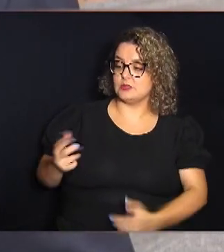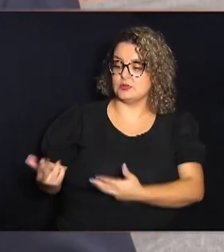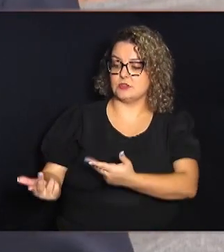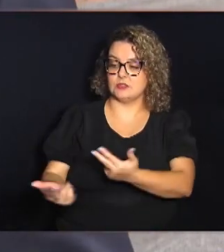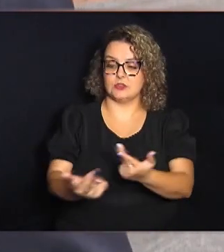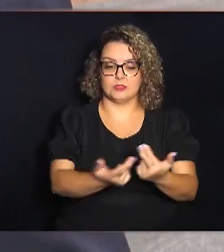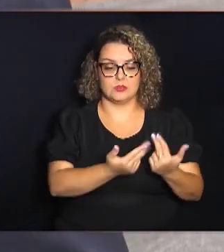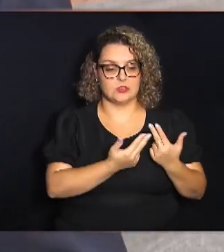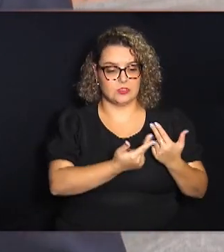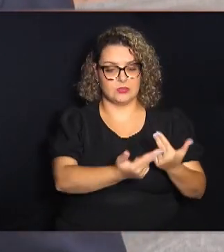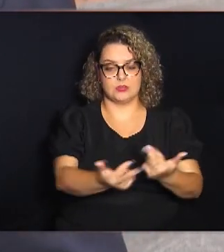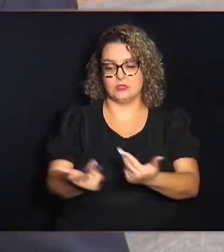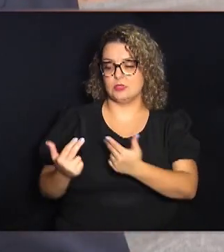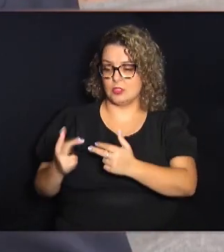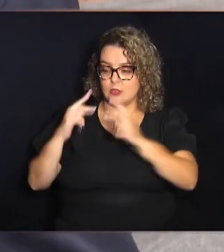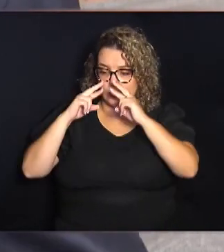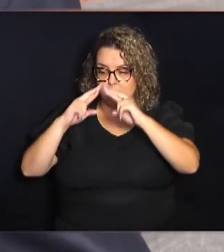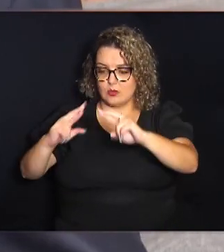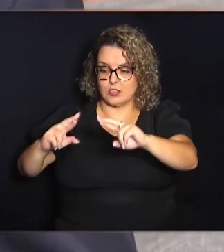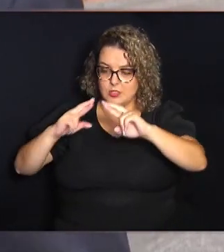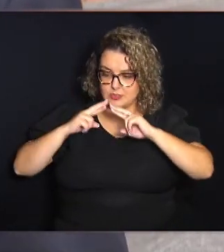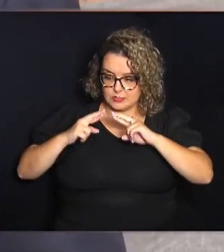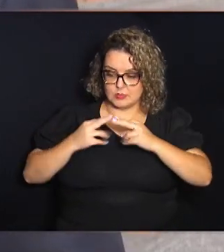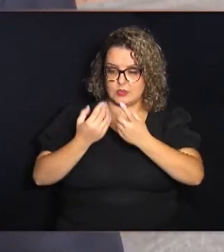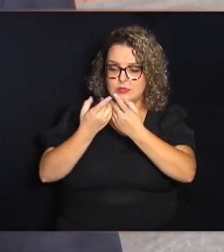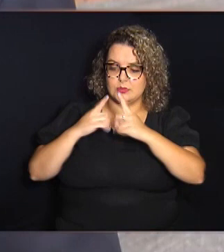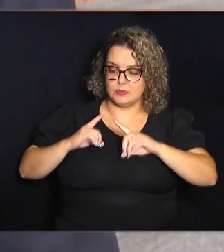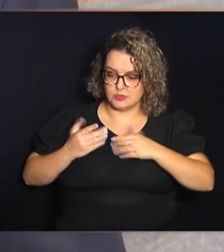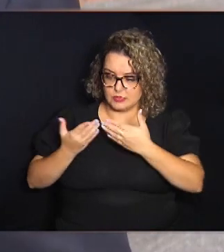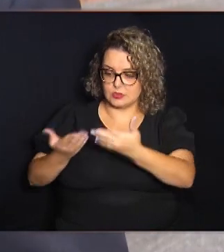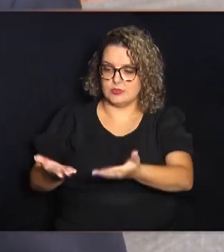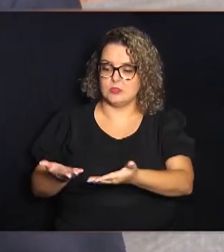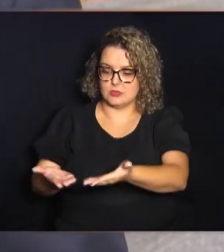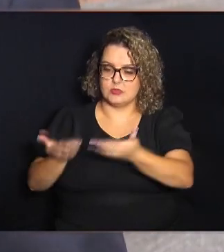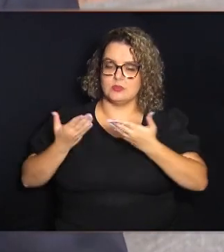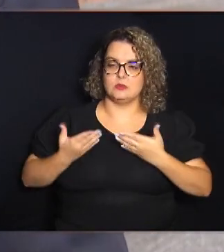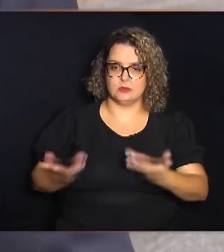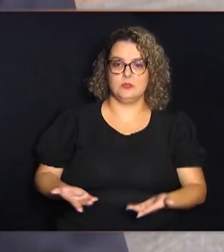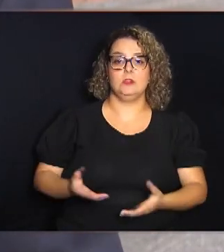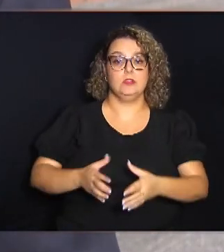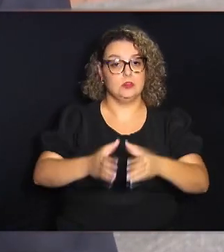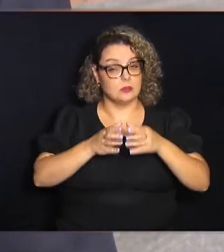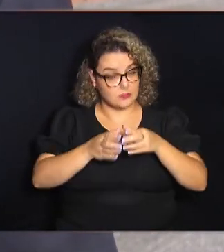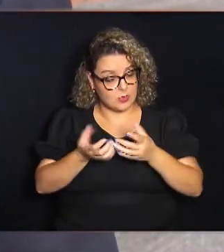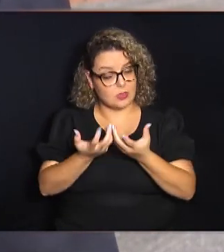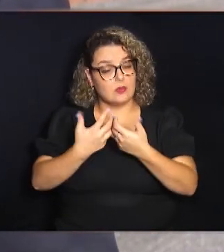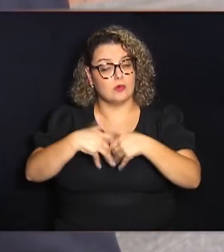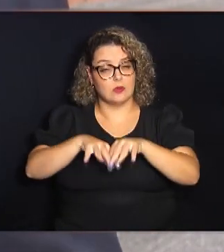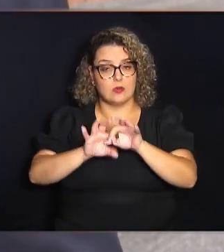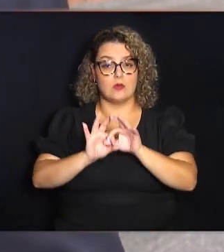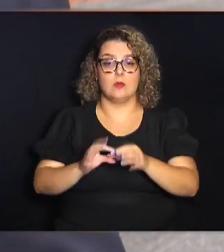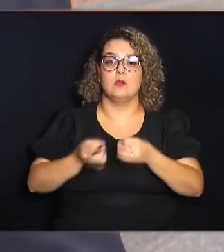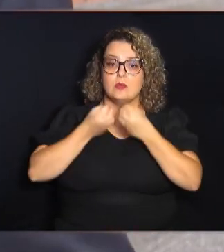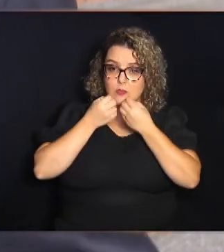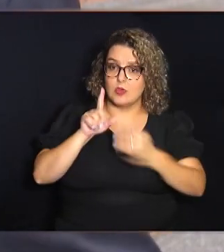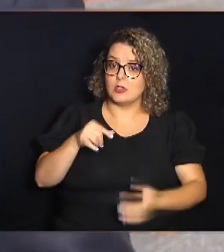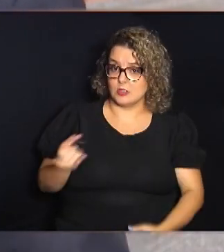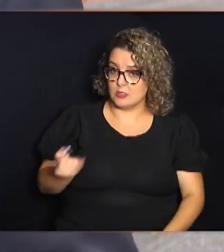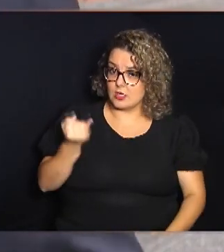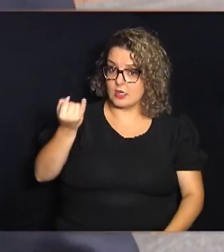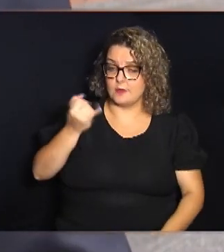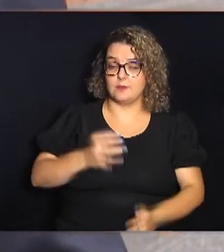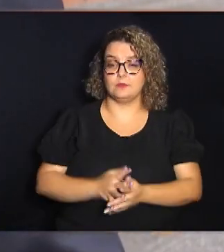respeito, com dignidade e, portanto, ter uma convivência fraterna, boa. Isso é muito importante.